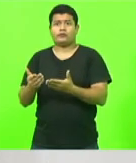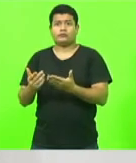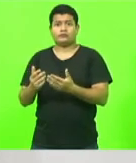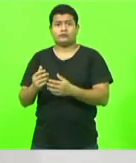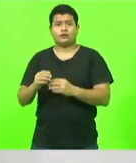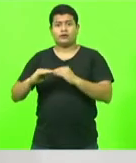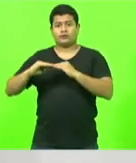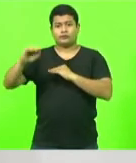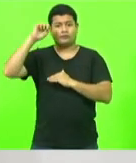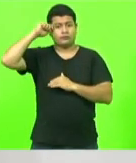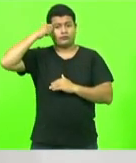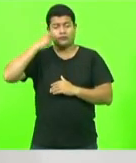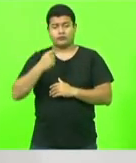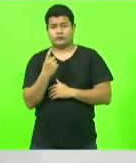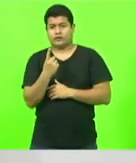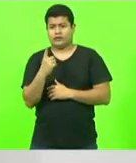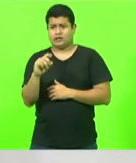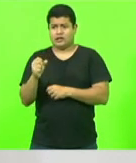totalmente coruído.